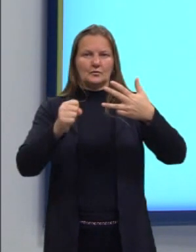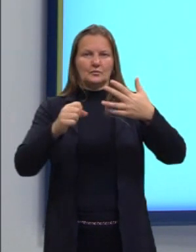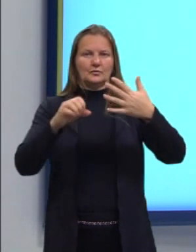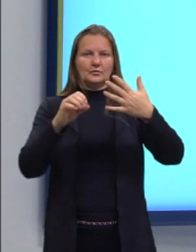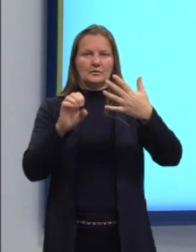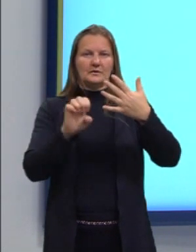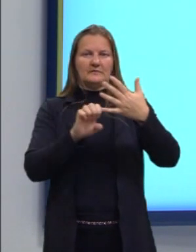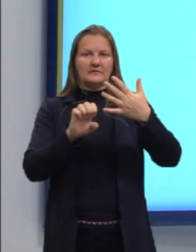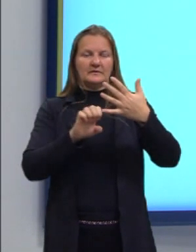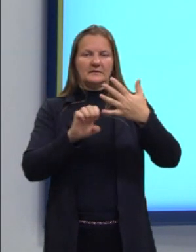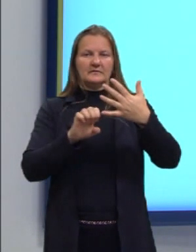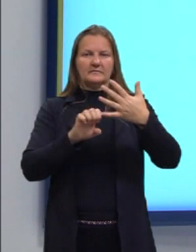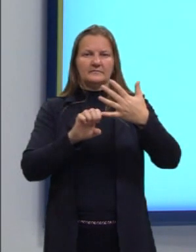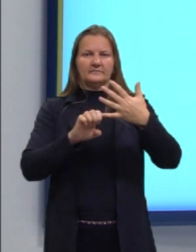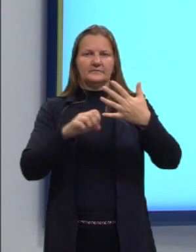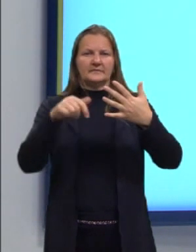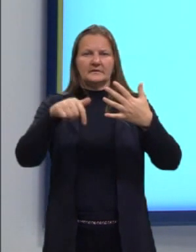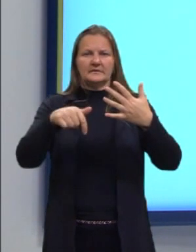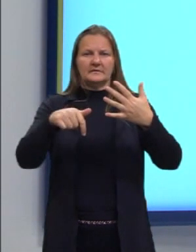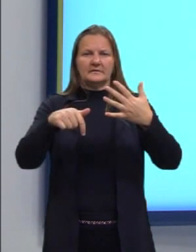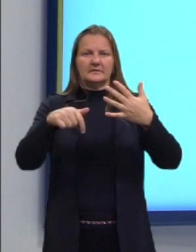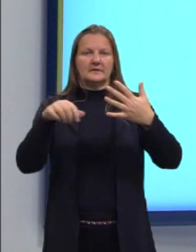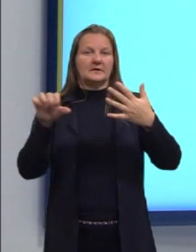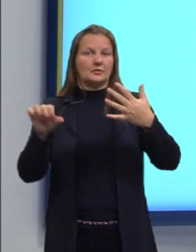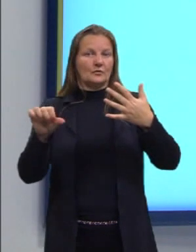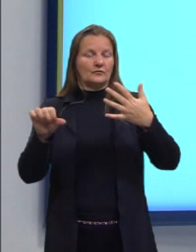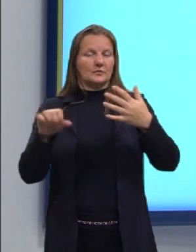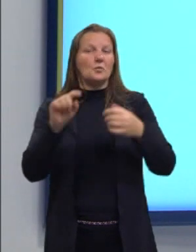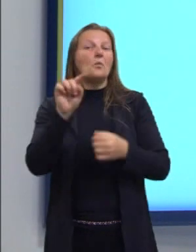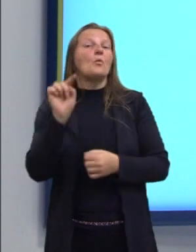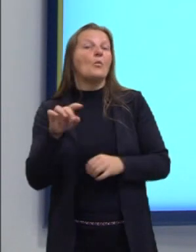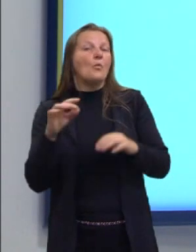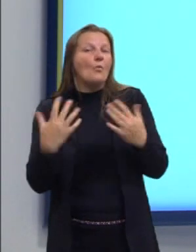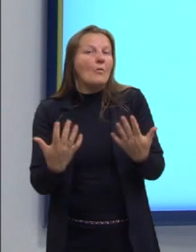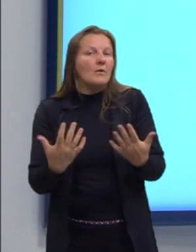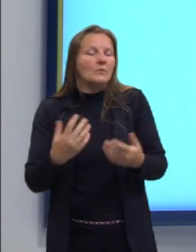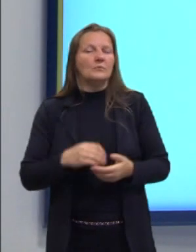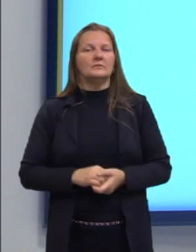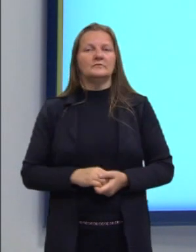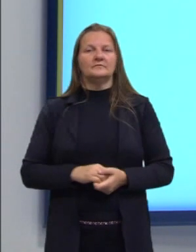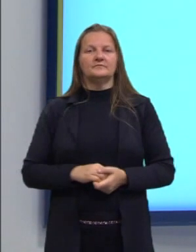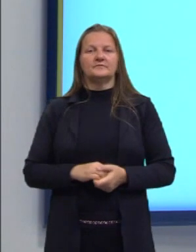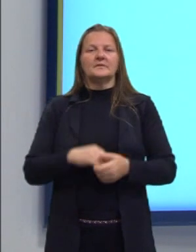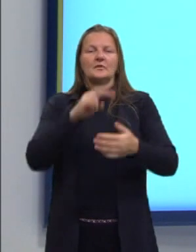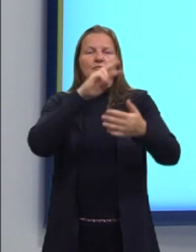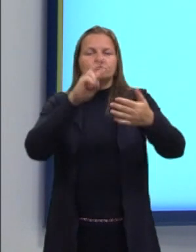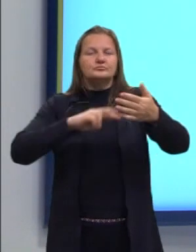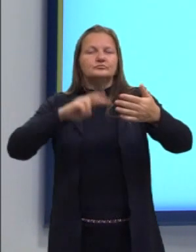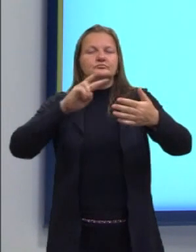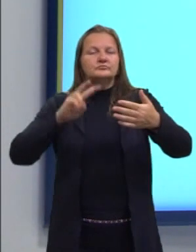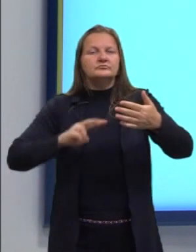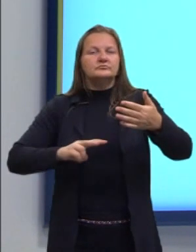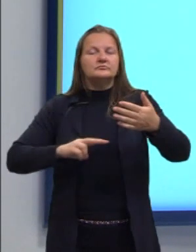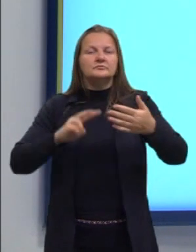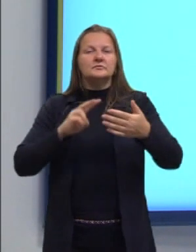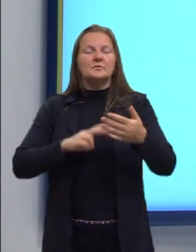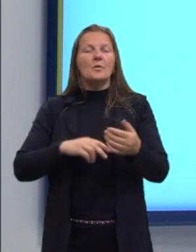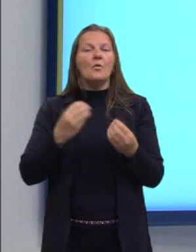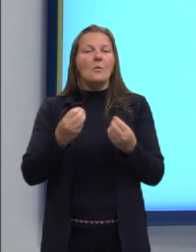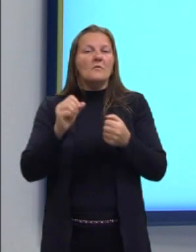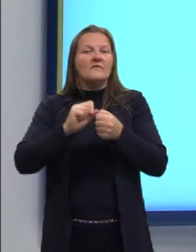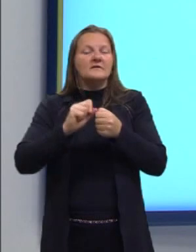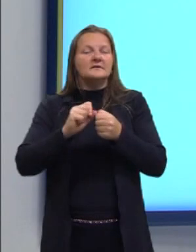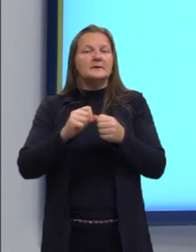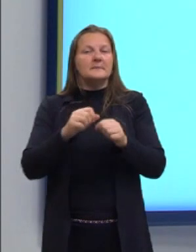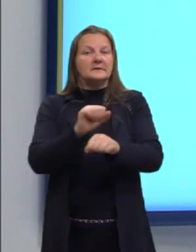e alternativa E, 79. Então, gente lê toda essa questão e aí a gente tem